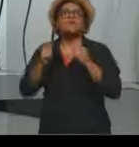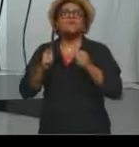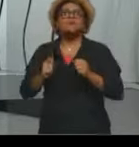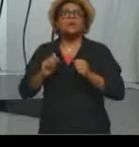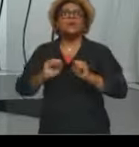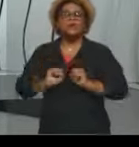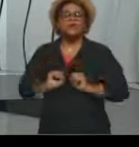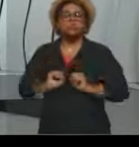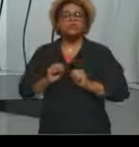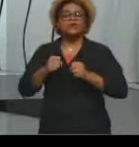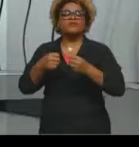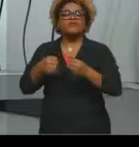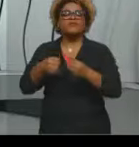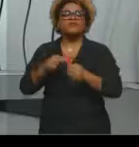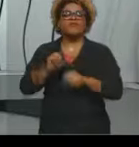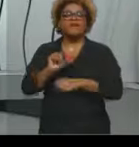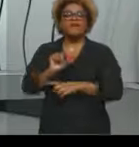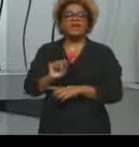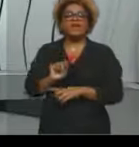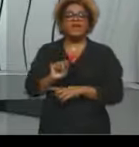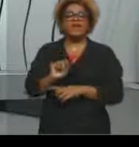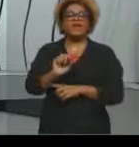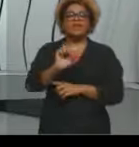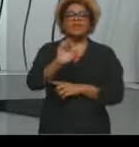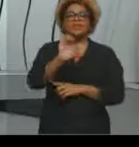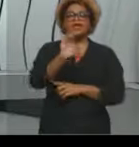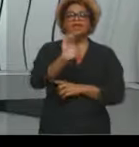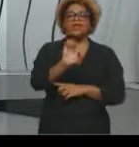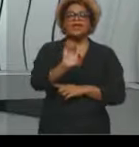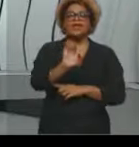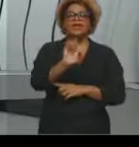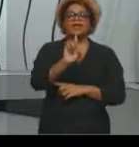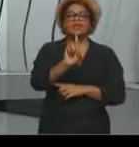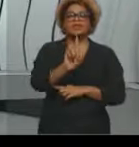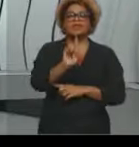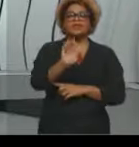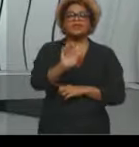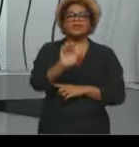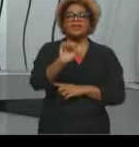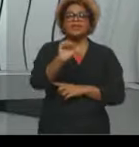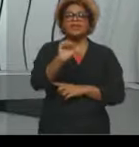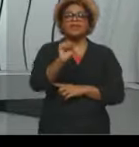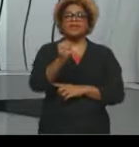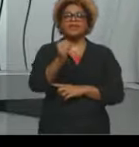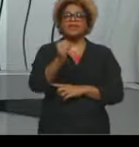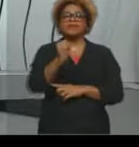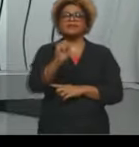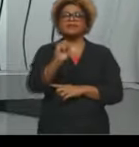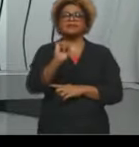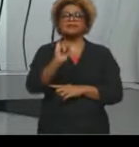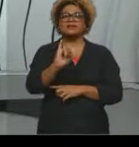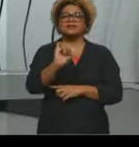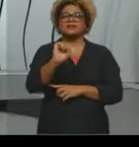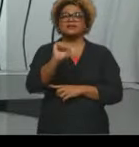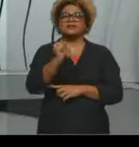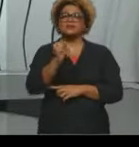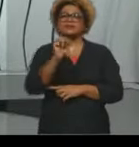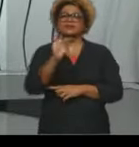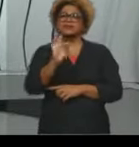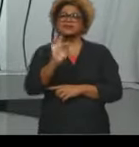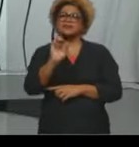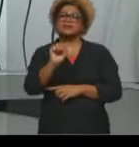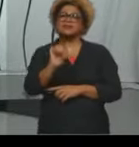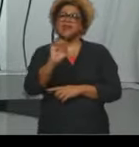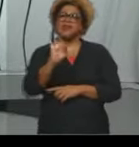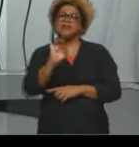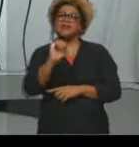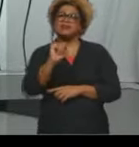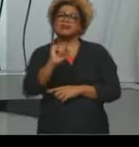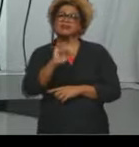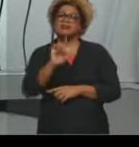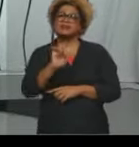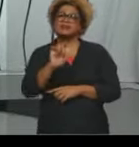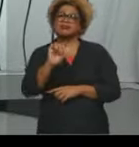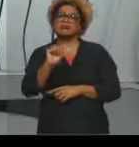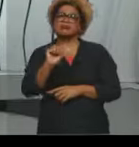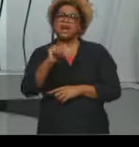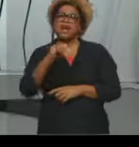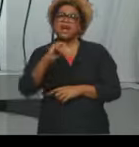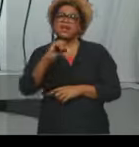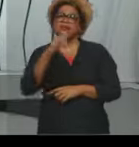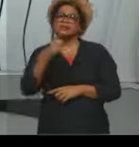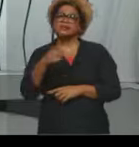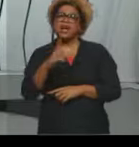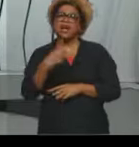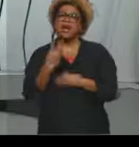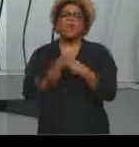né, ou seja, eles estavam contra a estatização, né, a regulamentação do Estado, como que o Estado estava